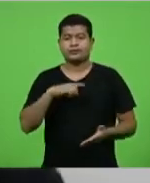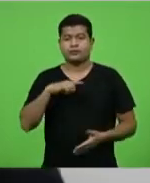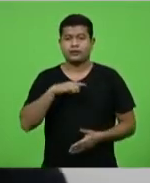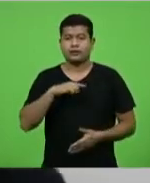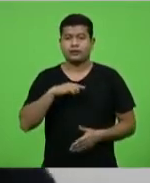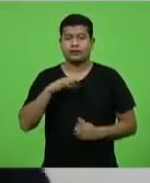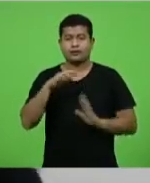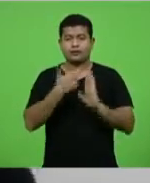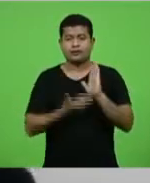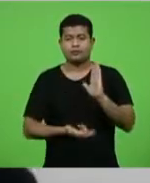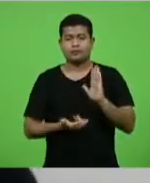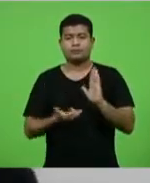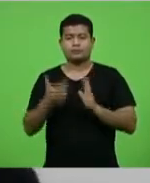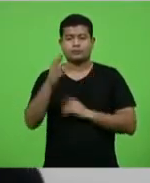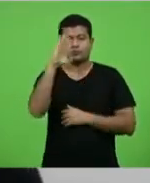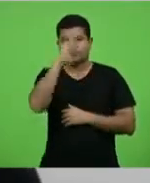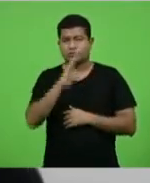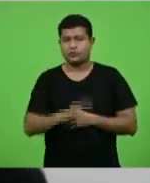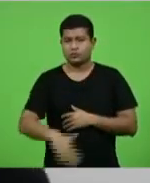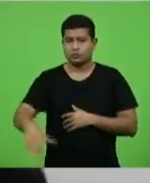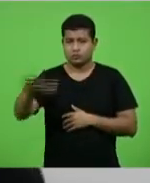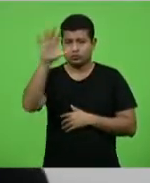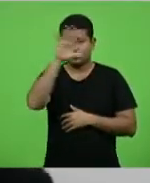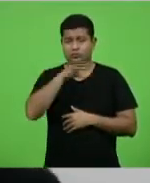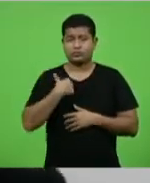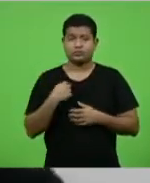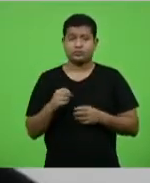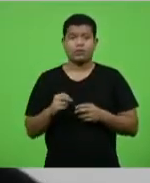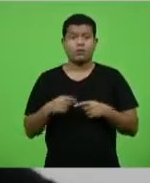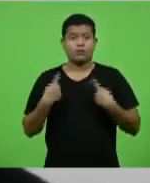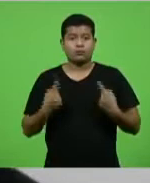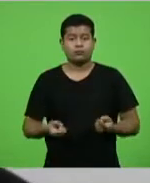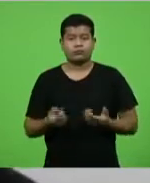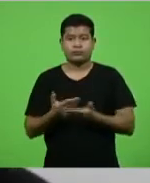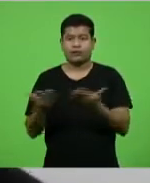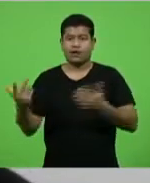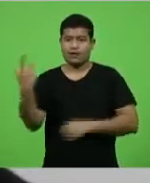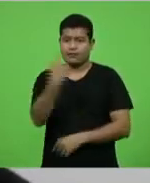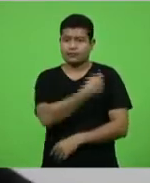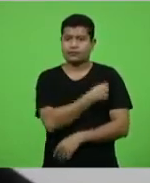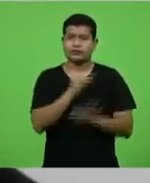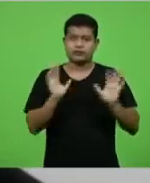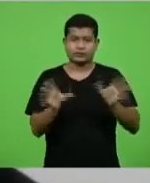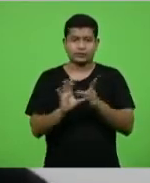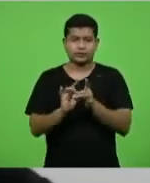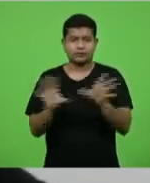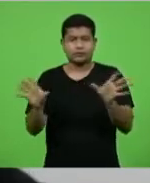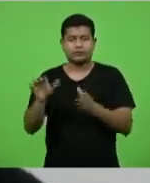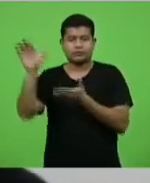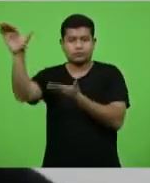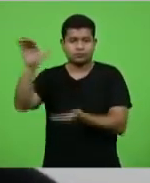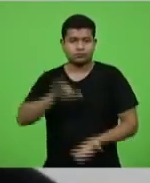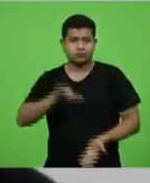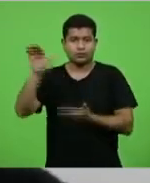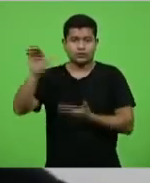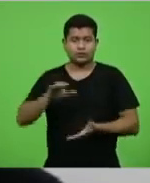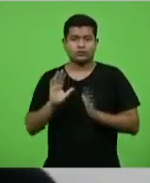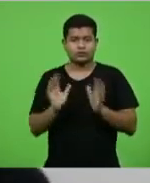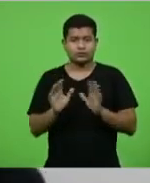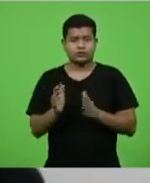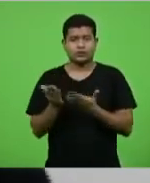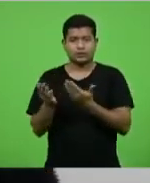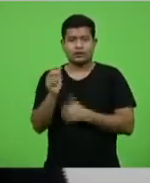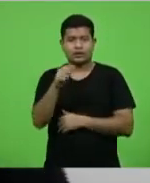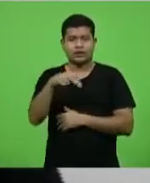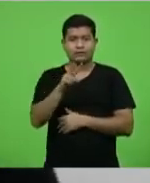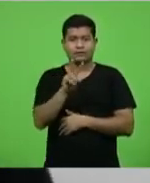nível nacional, ou seja, naquelas vacinas que tem lá a autorização de importação da Anvisa, ainda que de uso